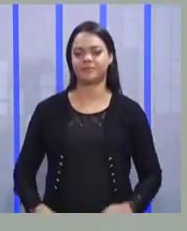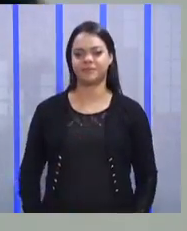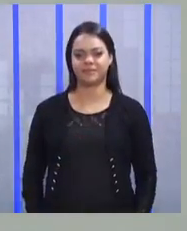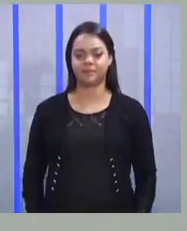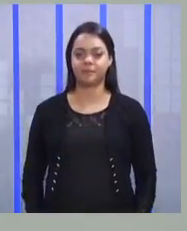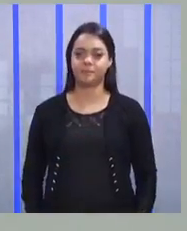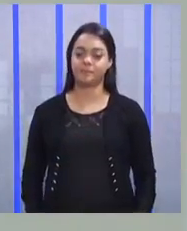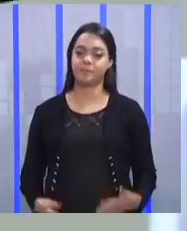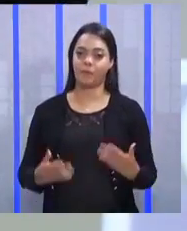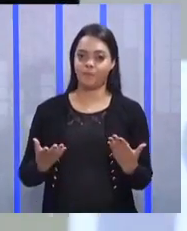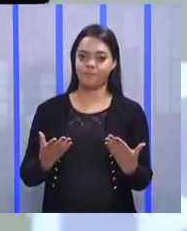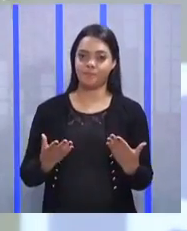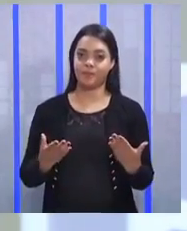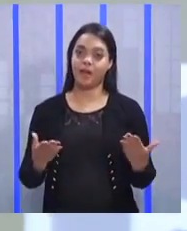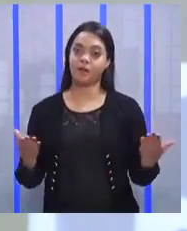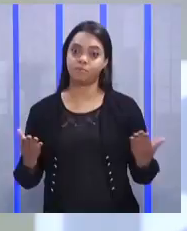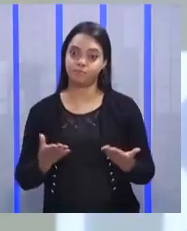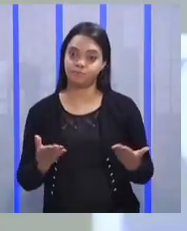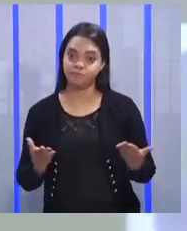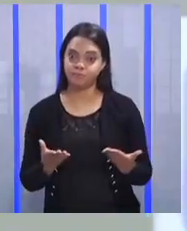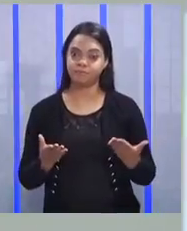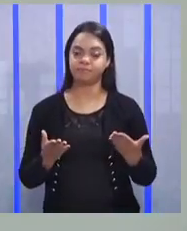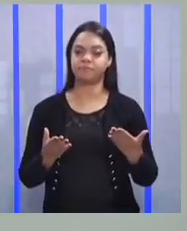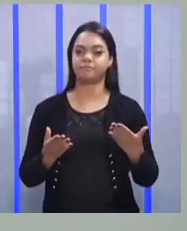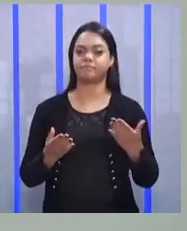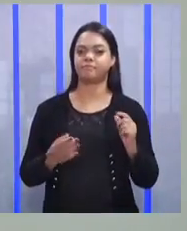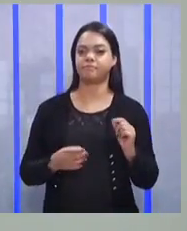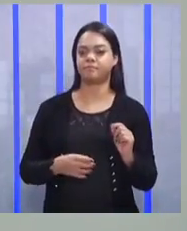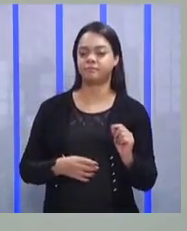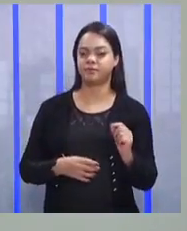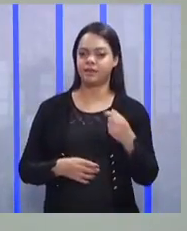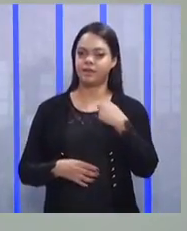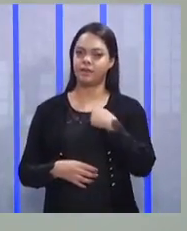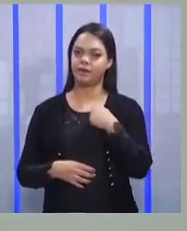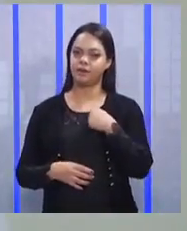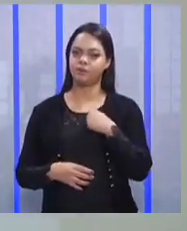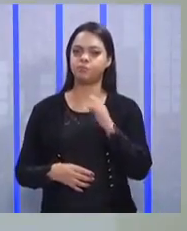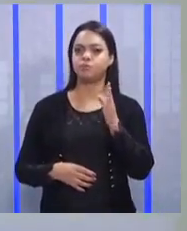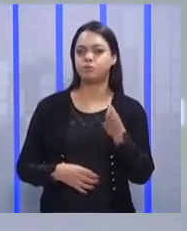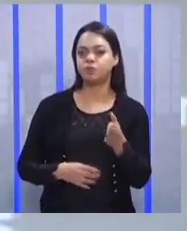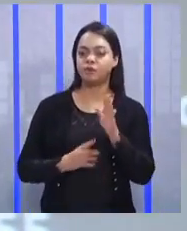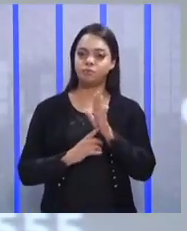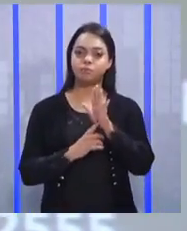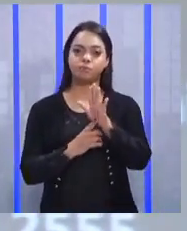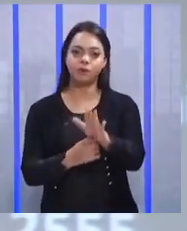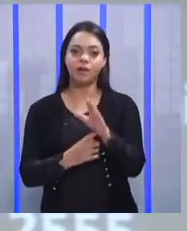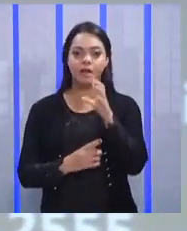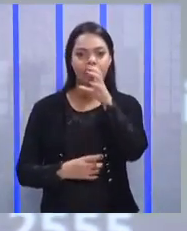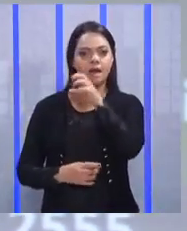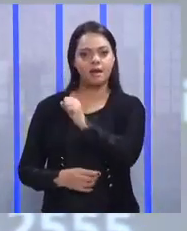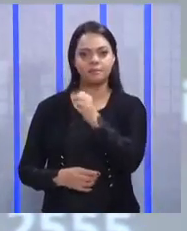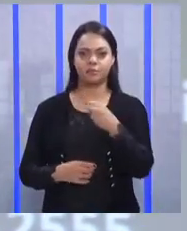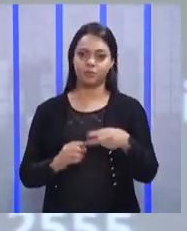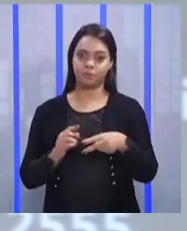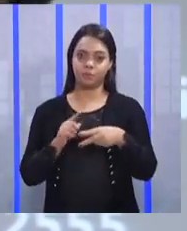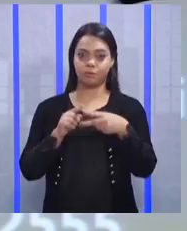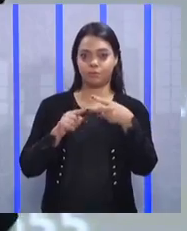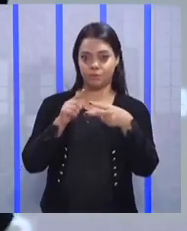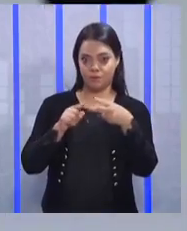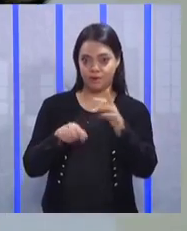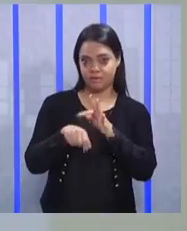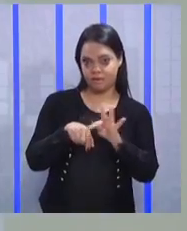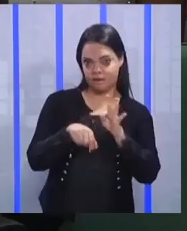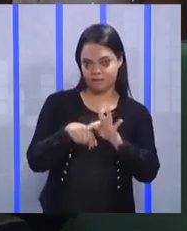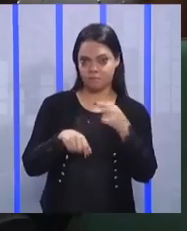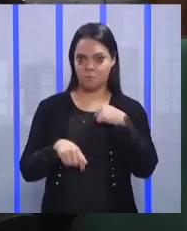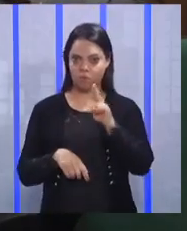Ó, de cara, eu já vou passar rapidinho aqui duas técnicas que eu